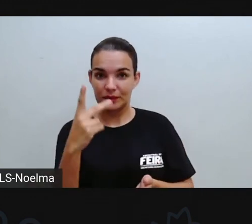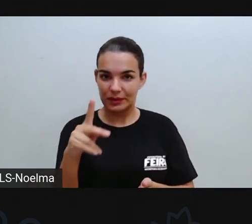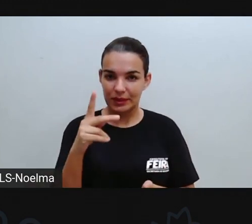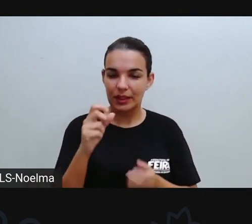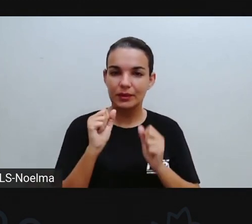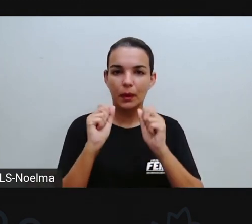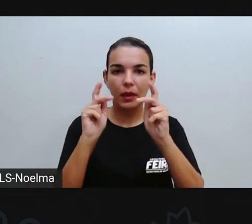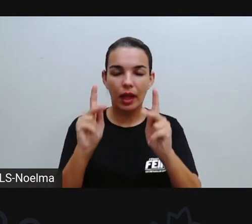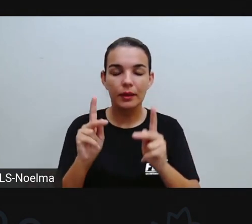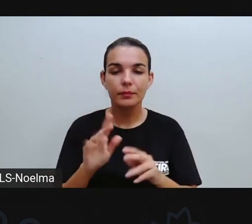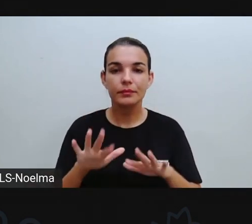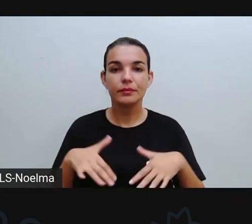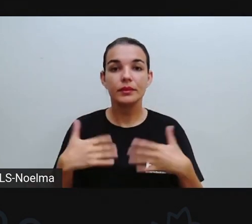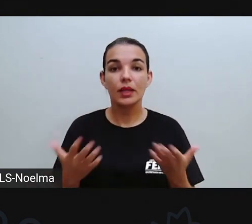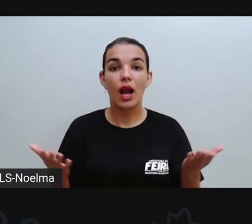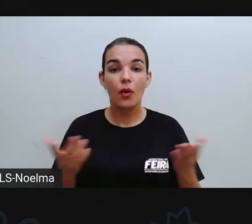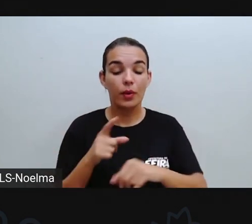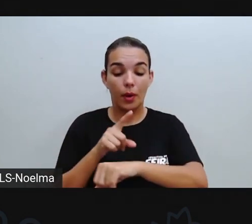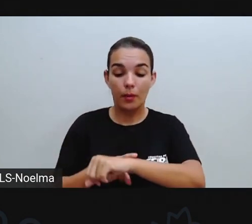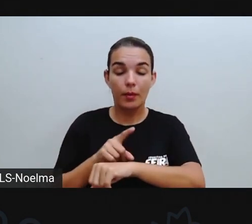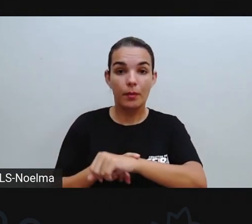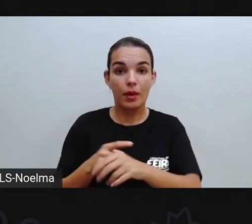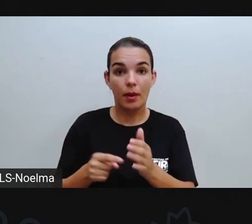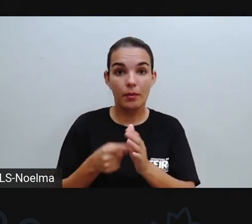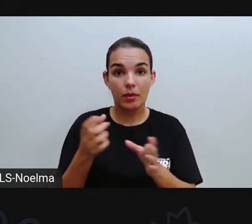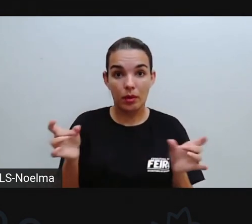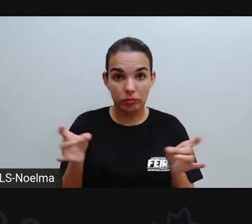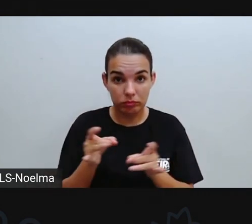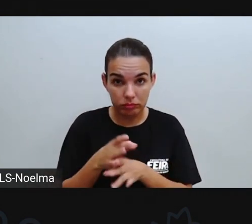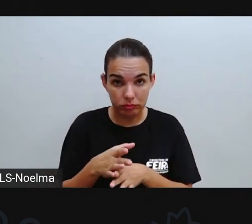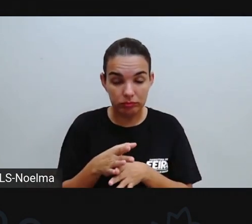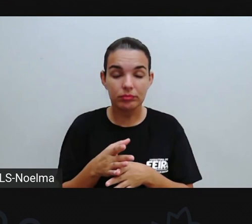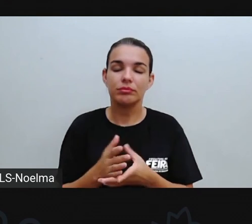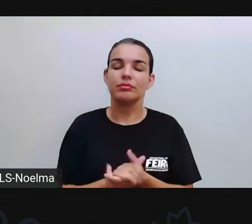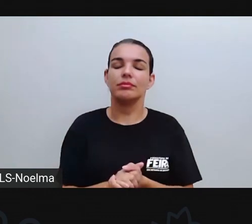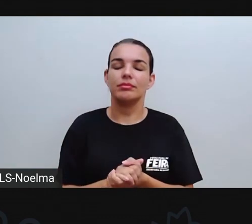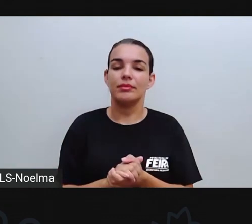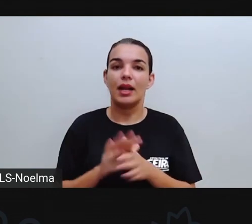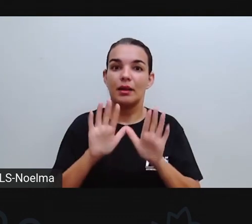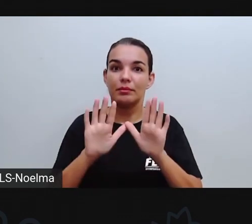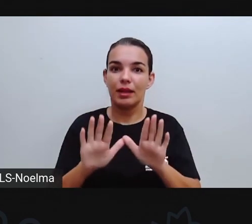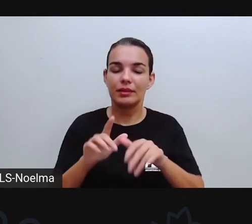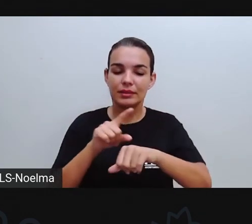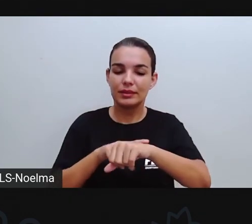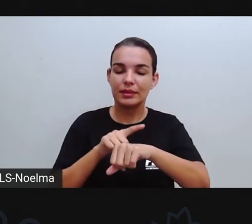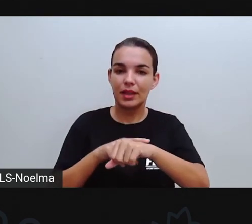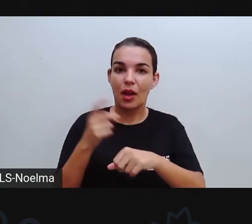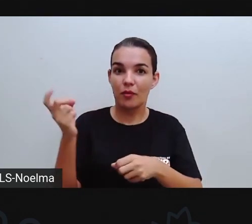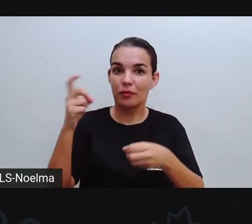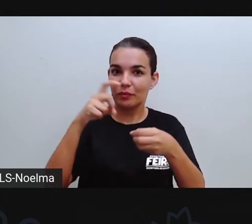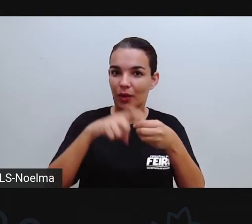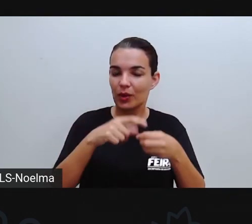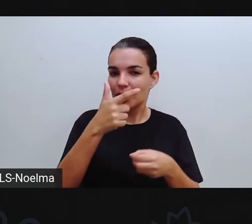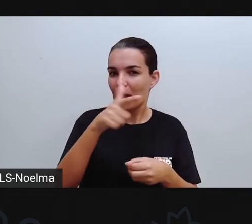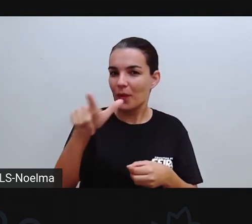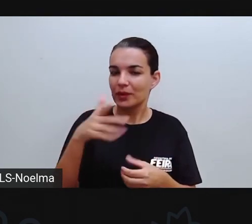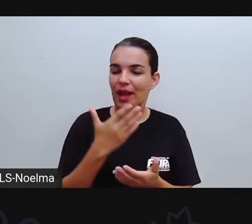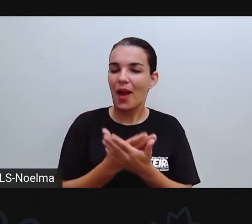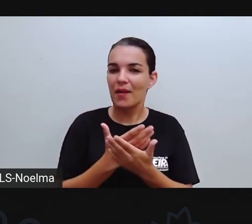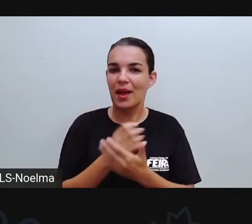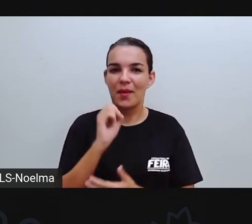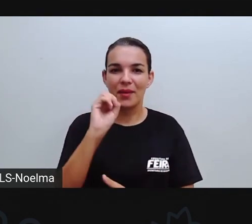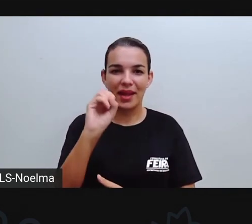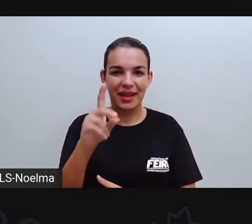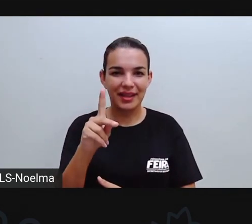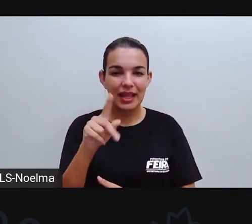vocês, certo? Esse nosso primeiro momento está encerrando agora, mas daqui a pouquinho a gente volta com mais uma